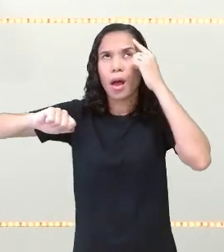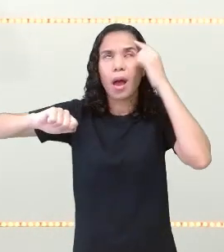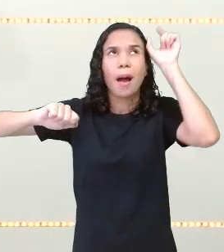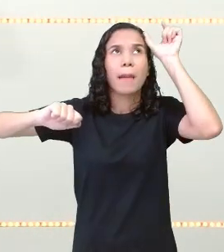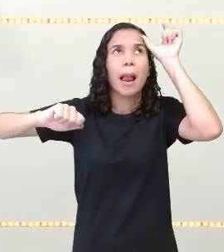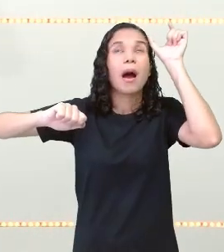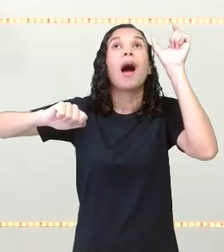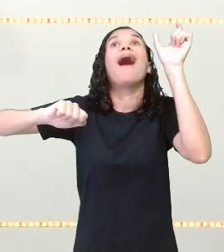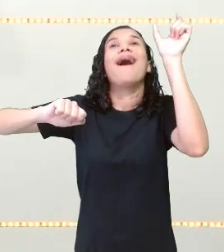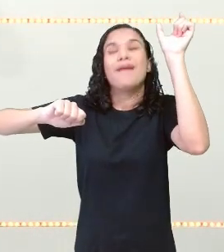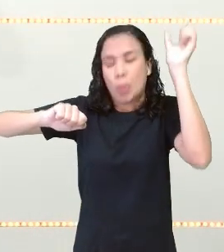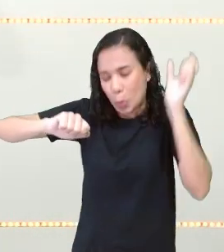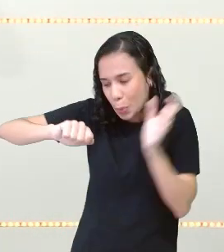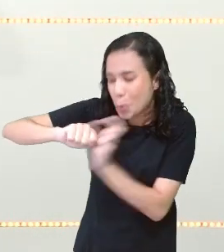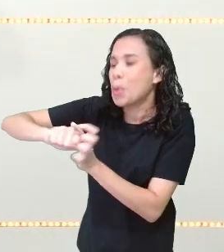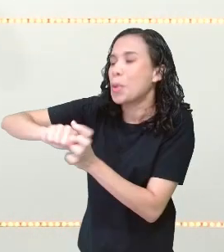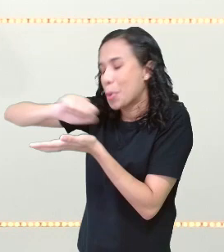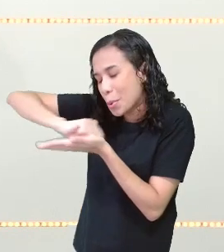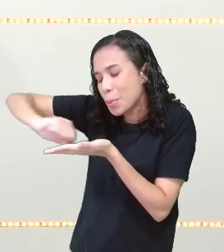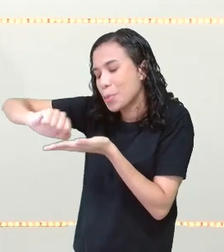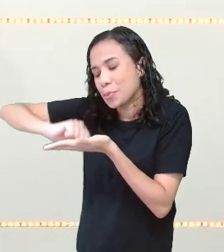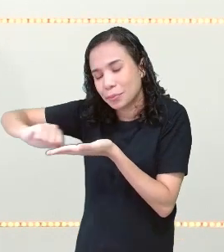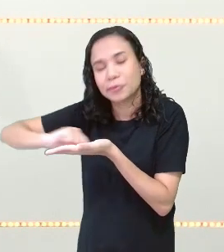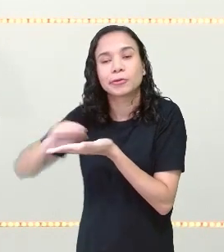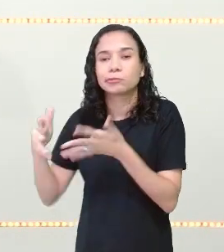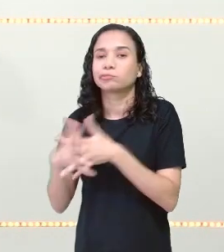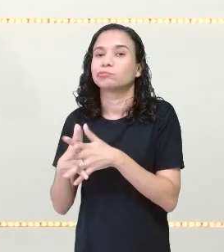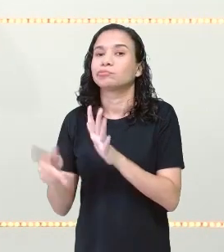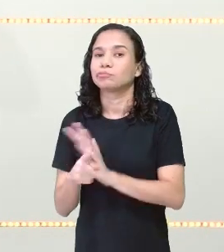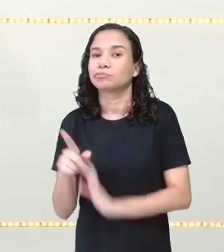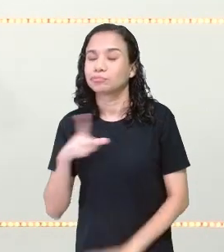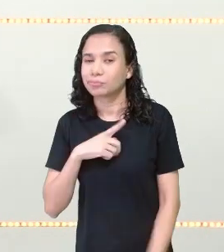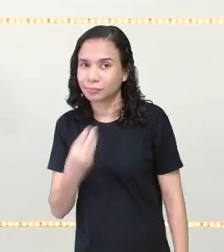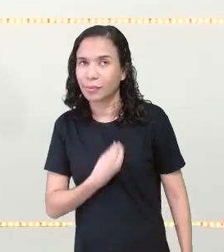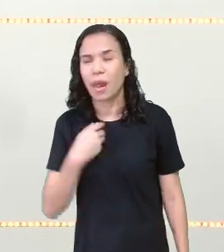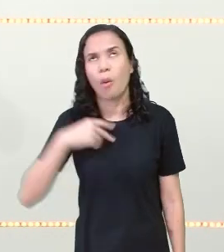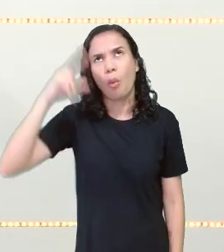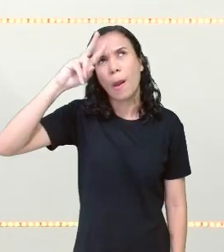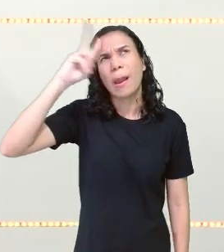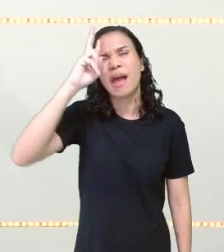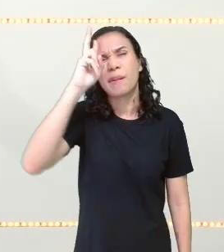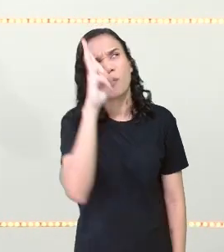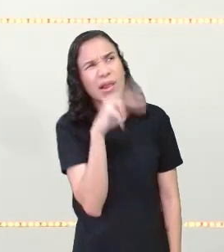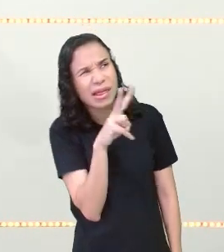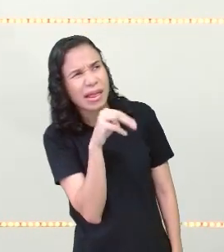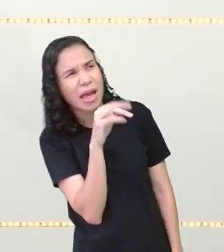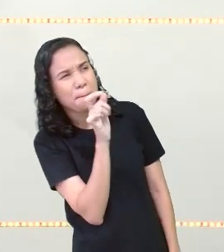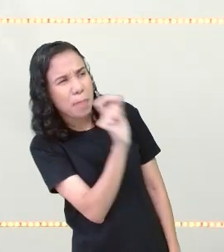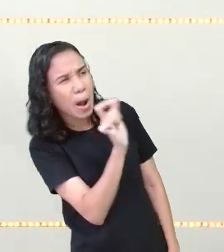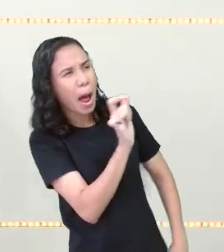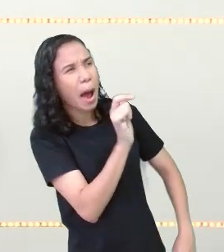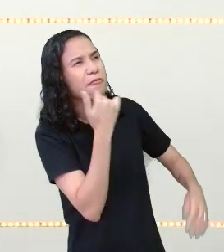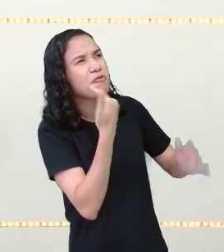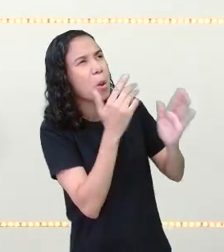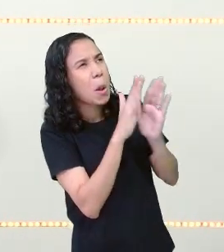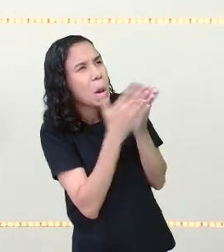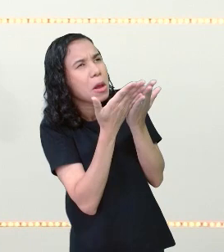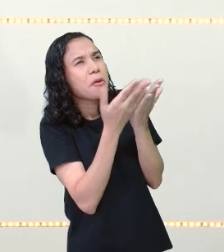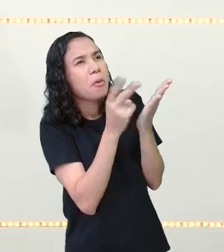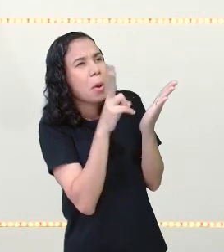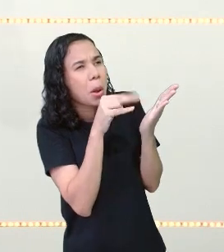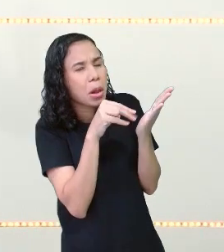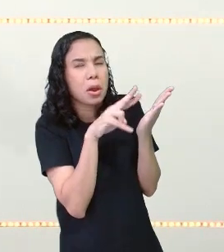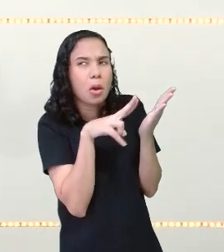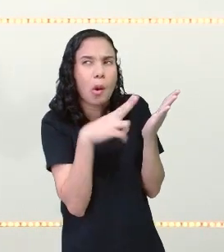aí você para, ó, e pensa, opa, eu acho que não é assim que se escreve. Eu lembro que eu já vi essa palavra em um livro que eu li,